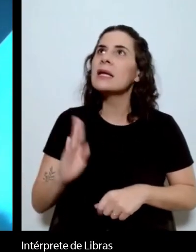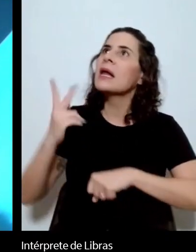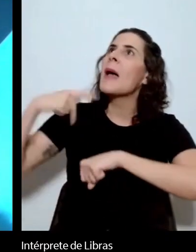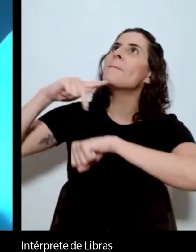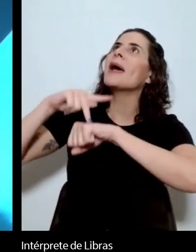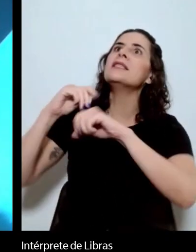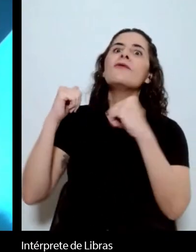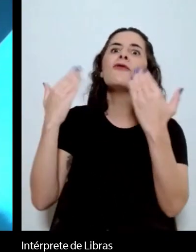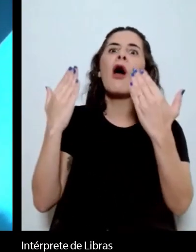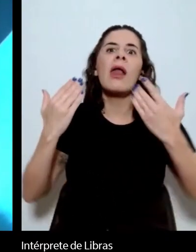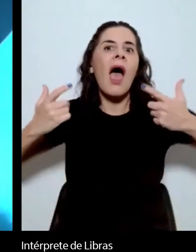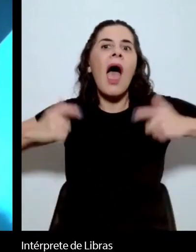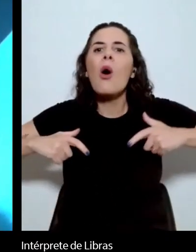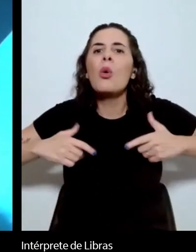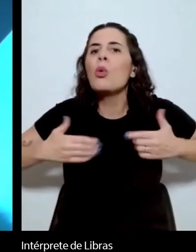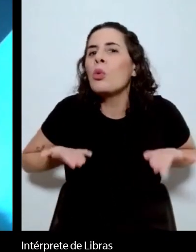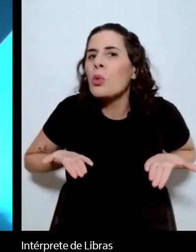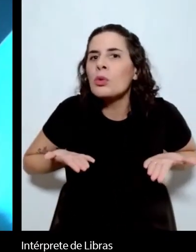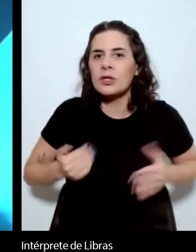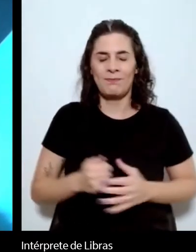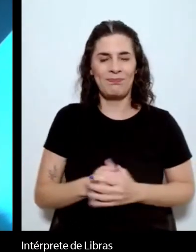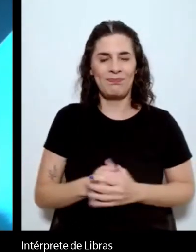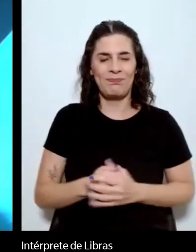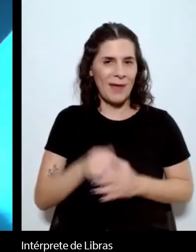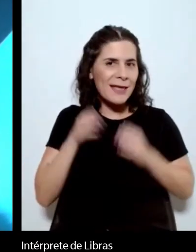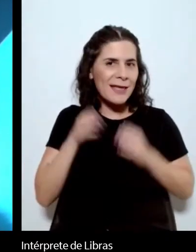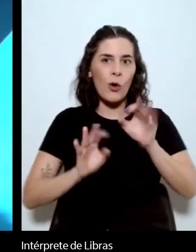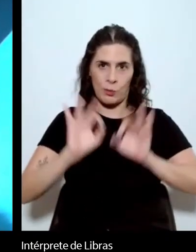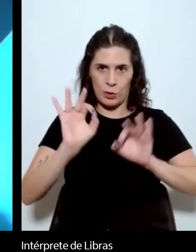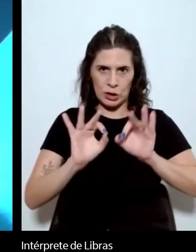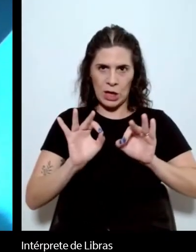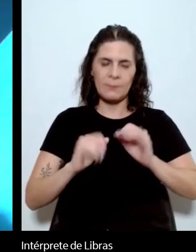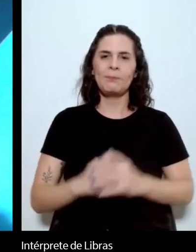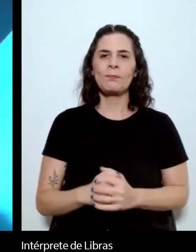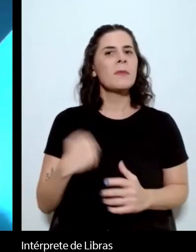projeto. Com isto, nós realizamos um mapeamento